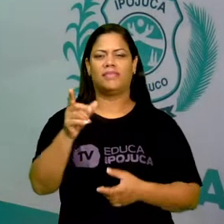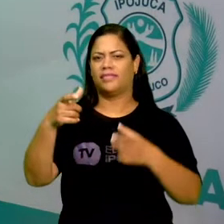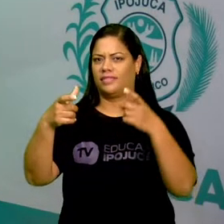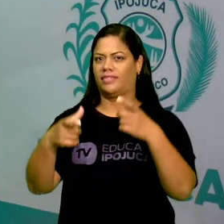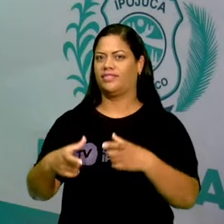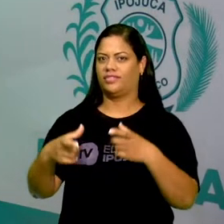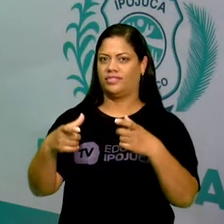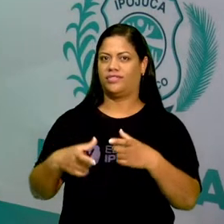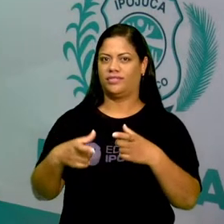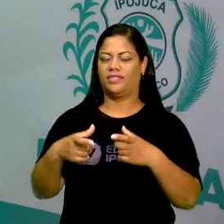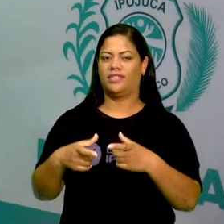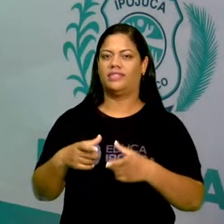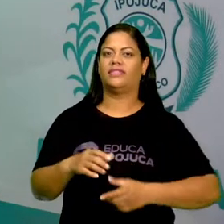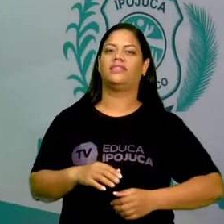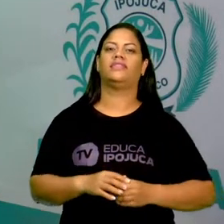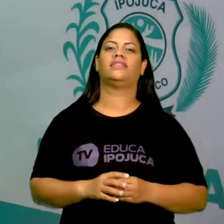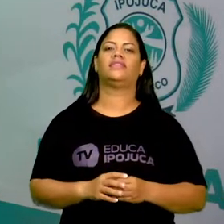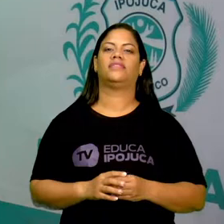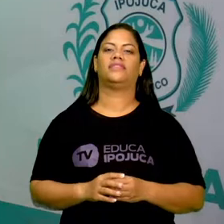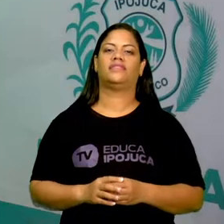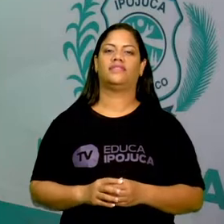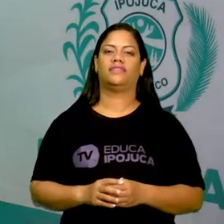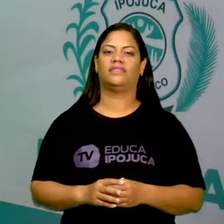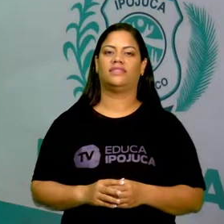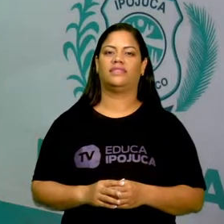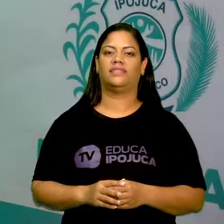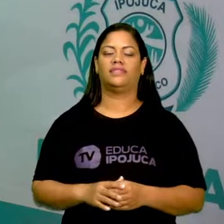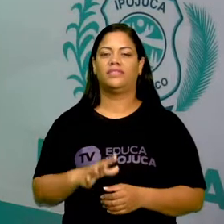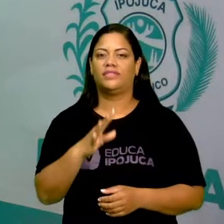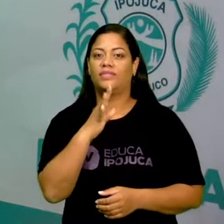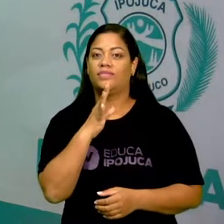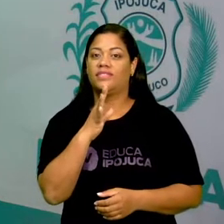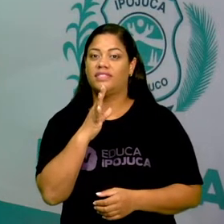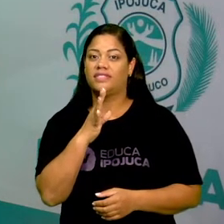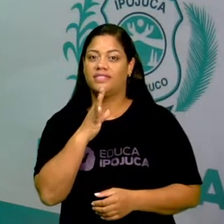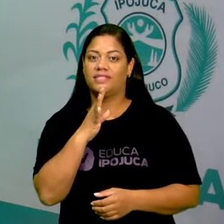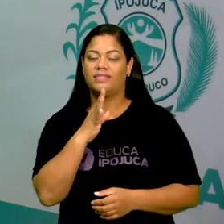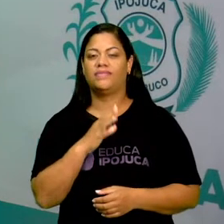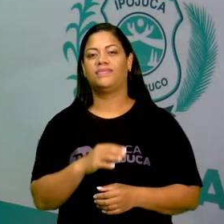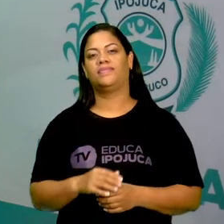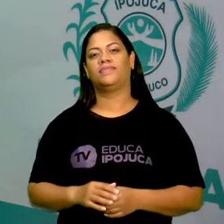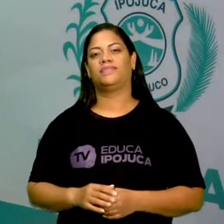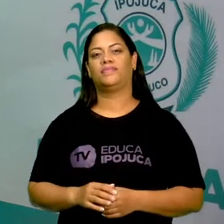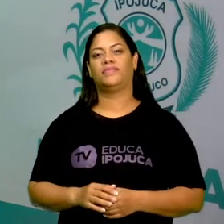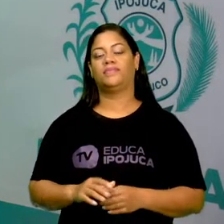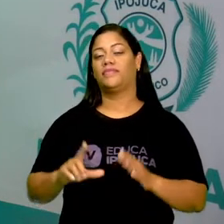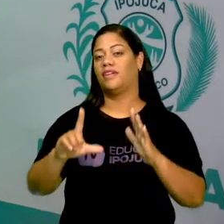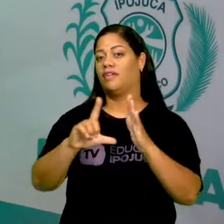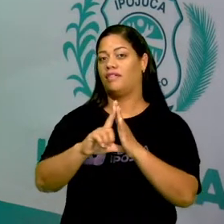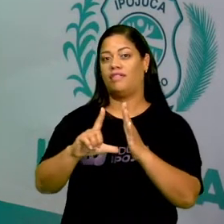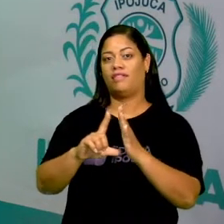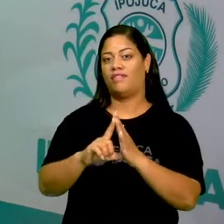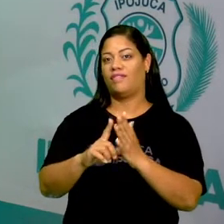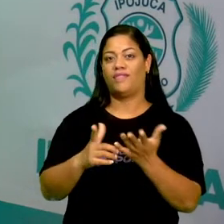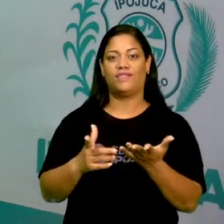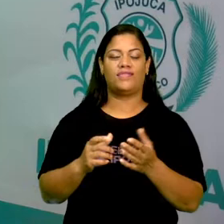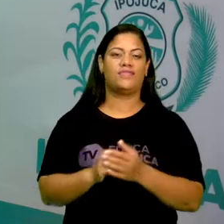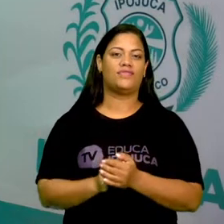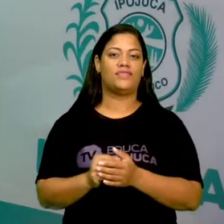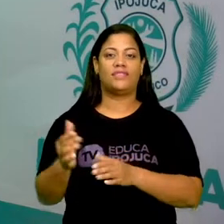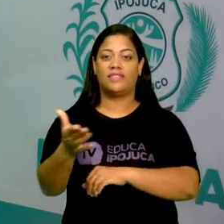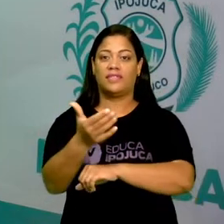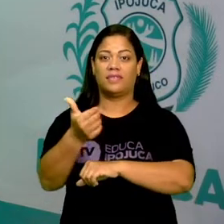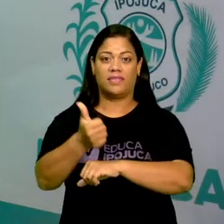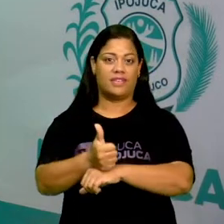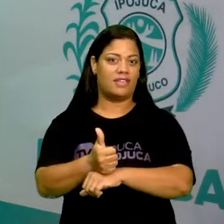referência, eles são conhecidos, são lojas, praças,